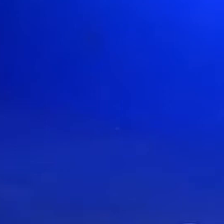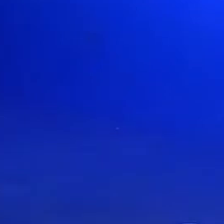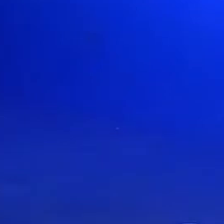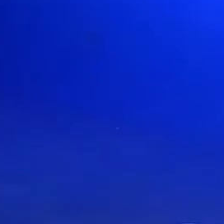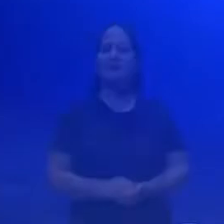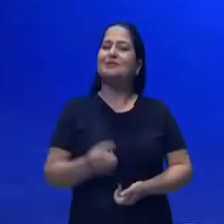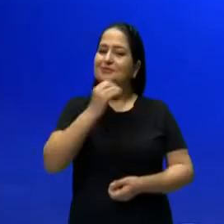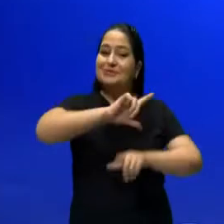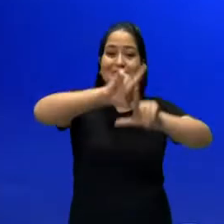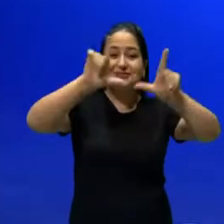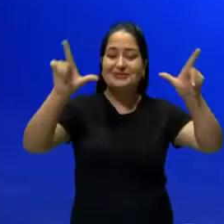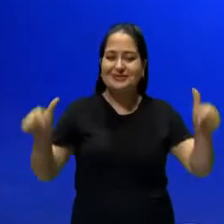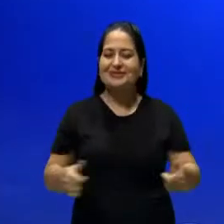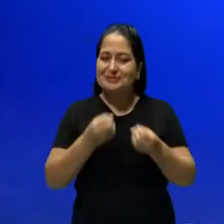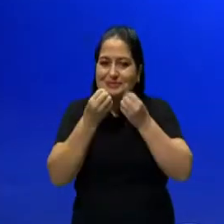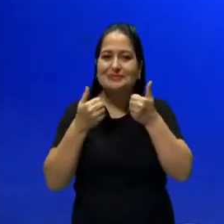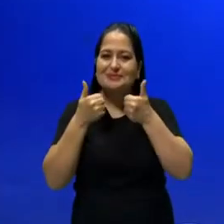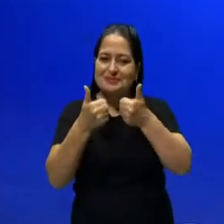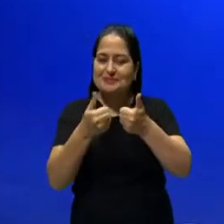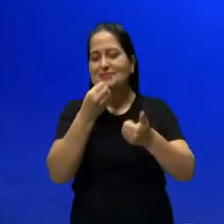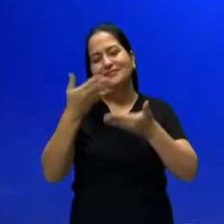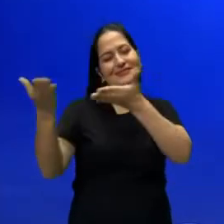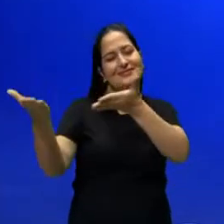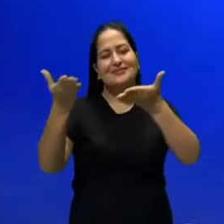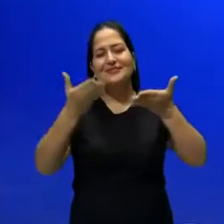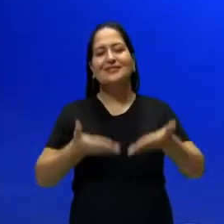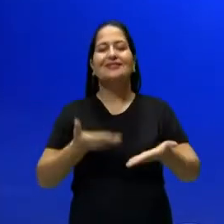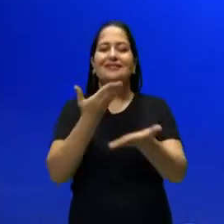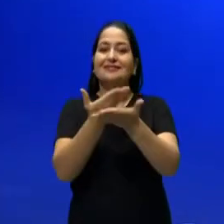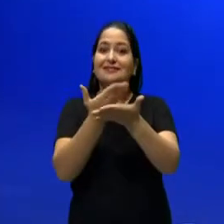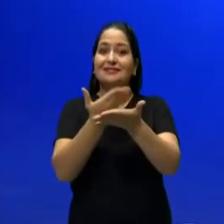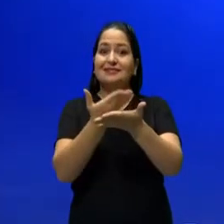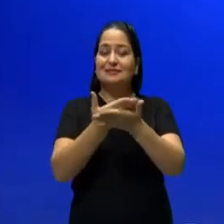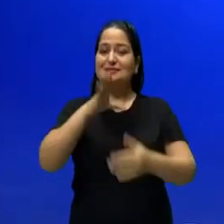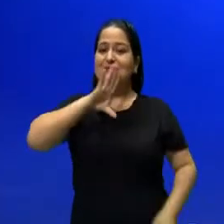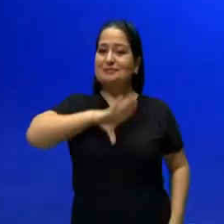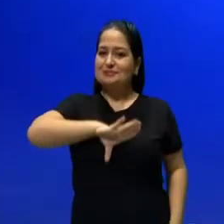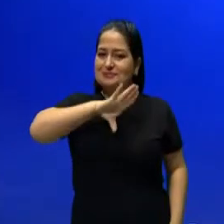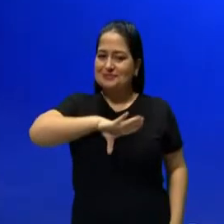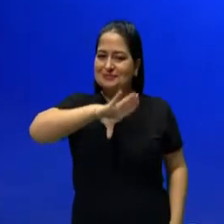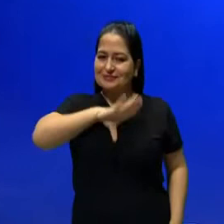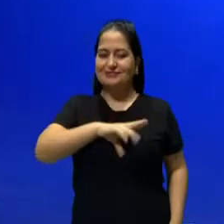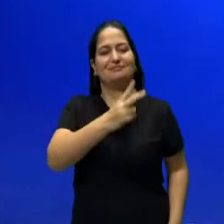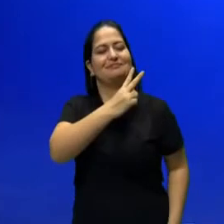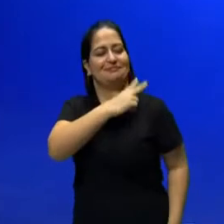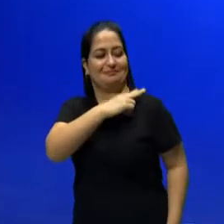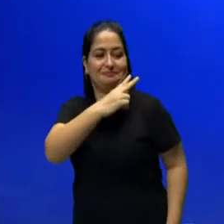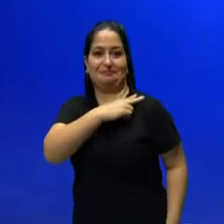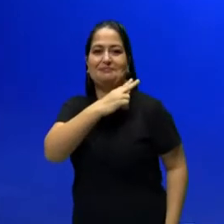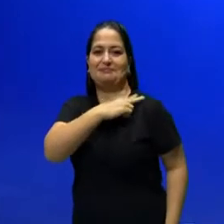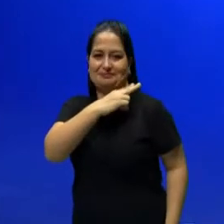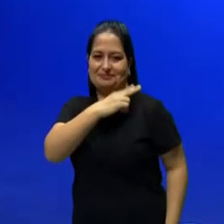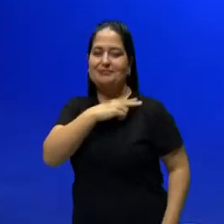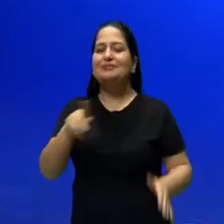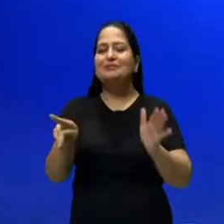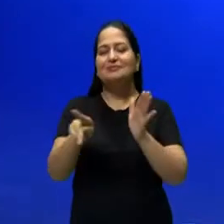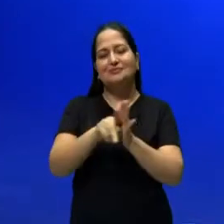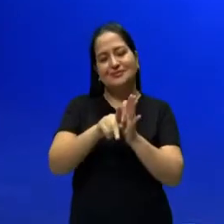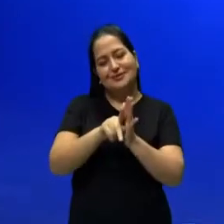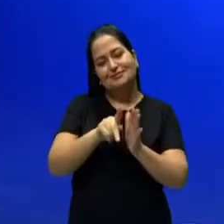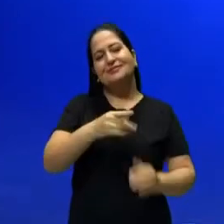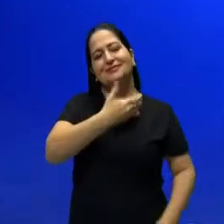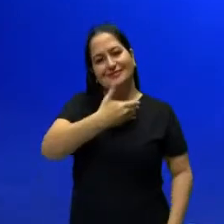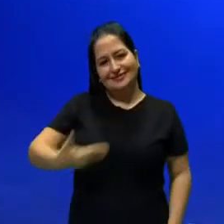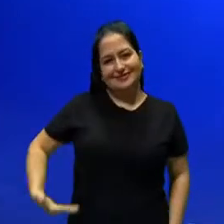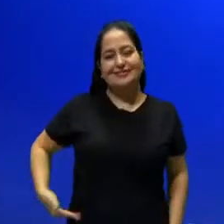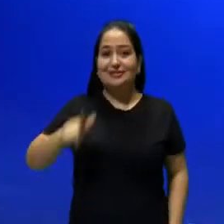Bom dia, galera! Bem-vindos à nossa aula de língua portuguesa para a segunda série do Ensino Médio da Rede Estadual de